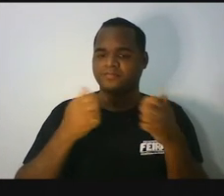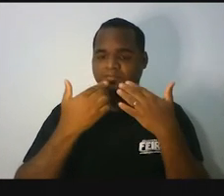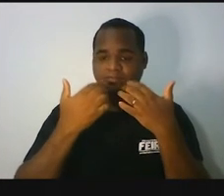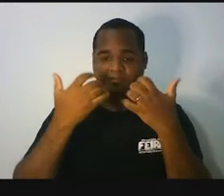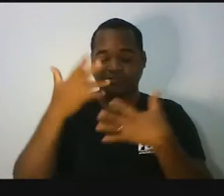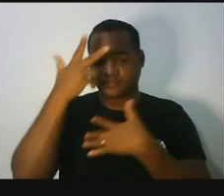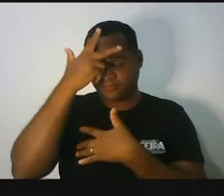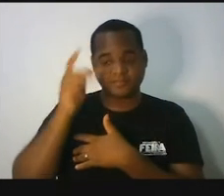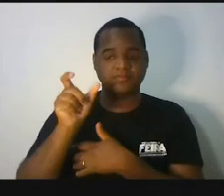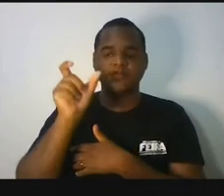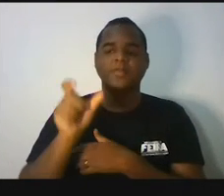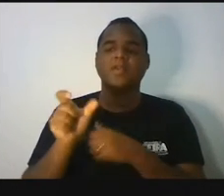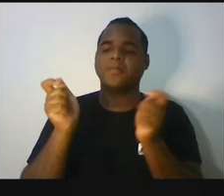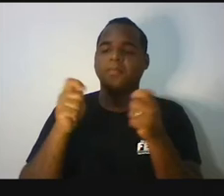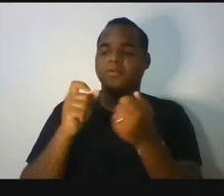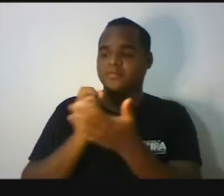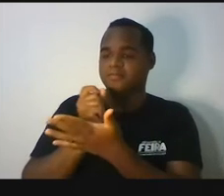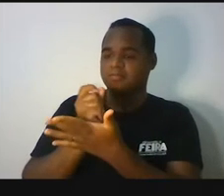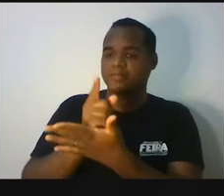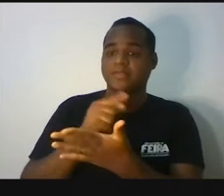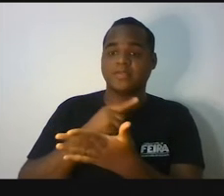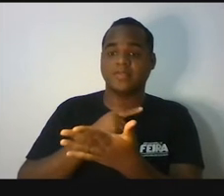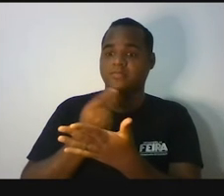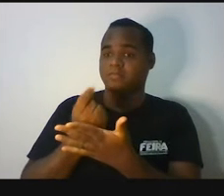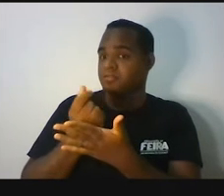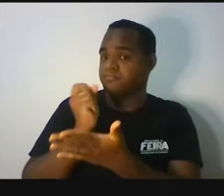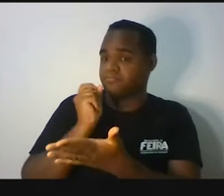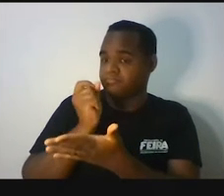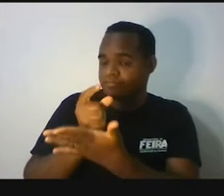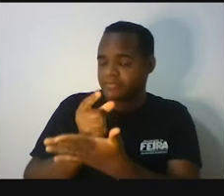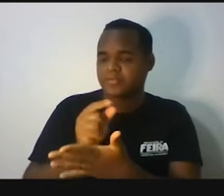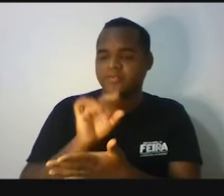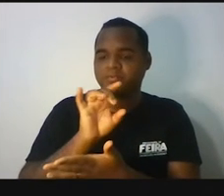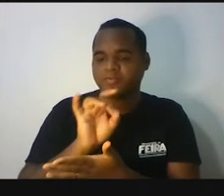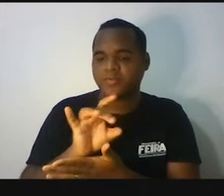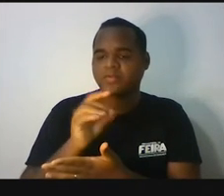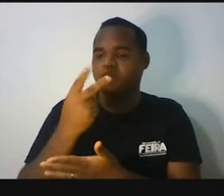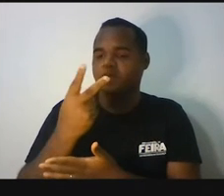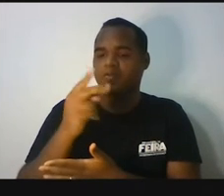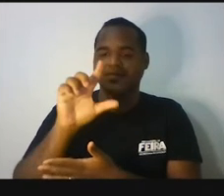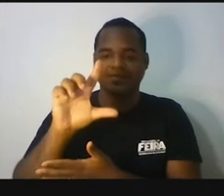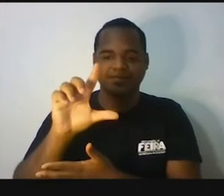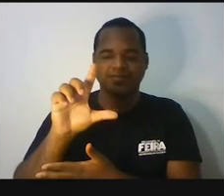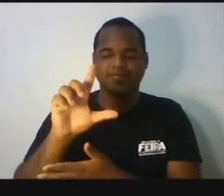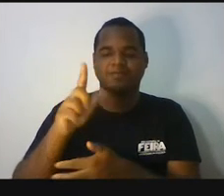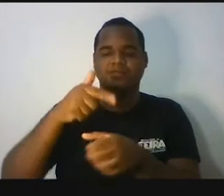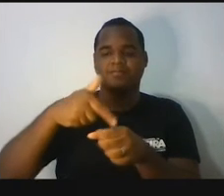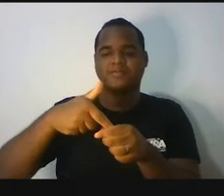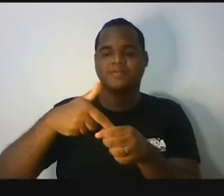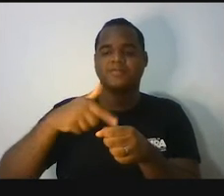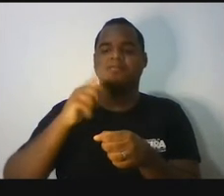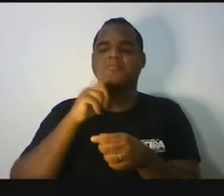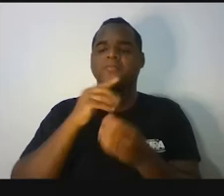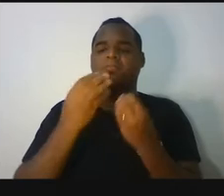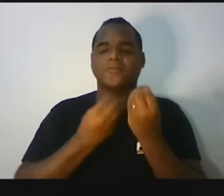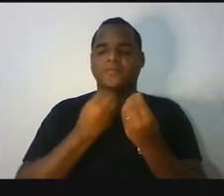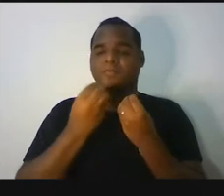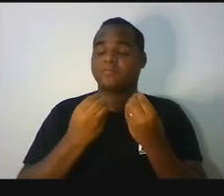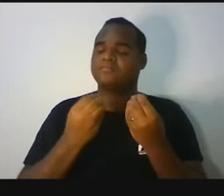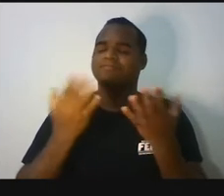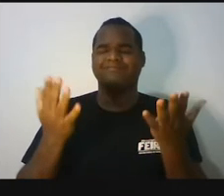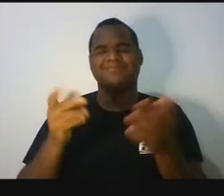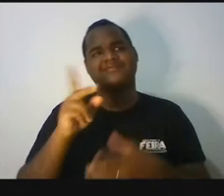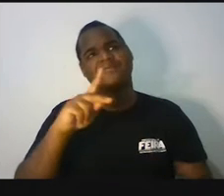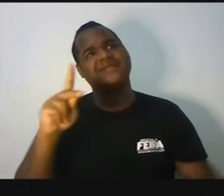pagaria se ela abastecesse apenas dois litros de gasolina? Ora, professor,